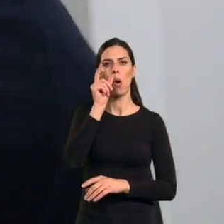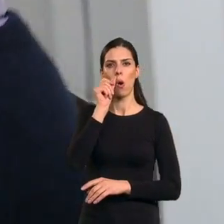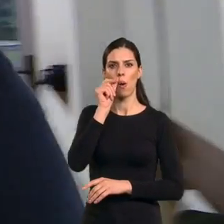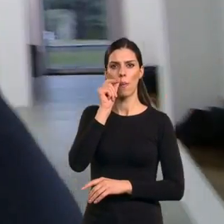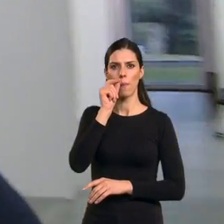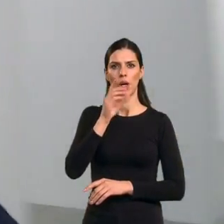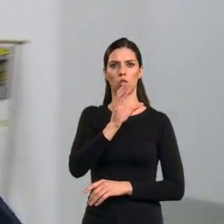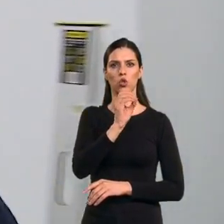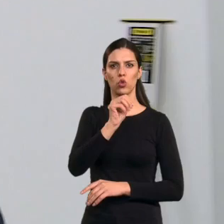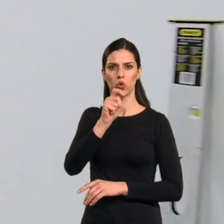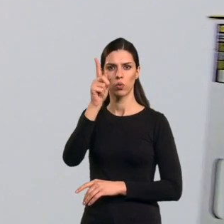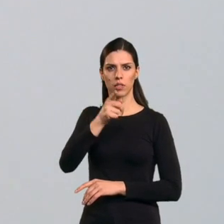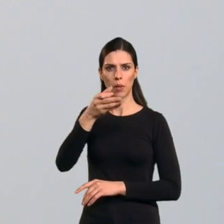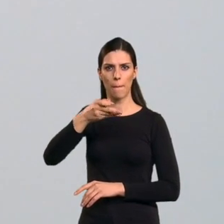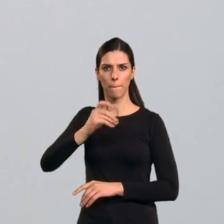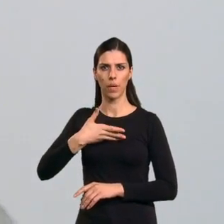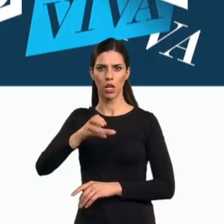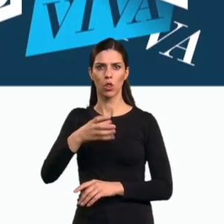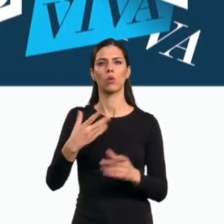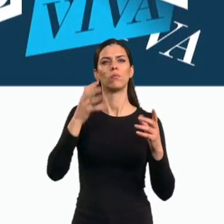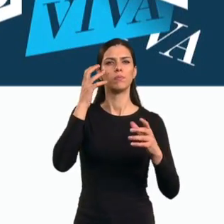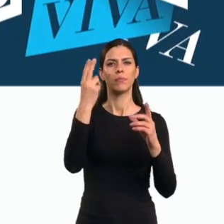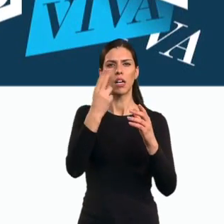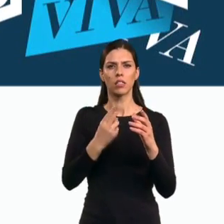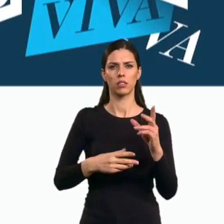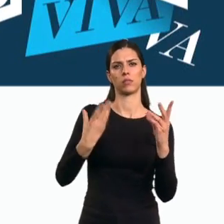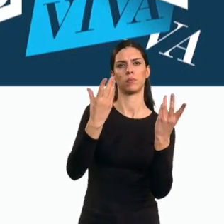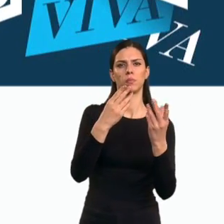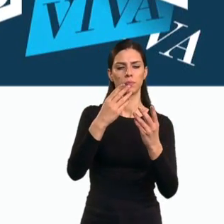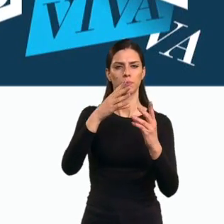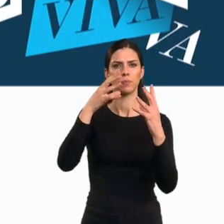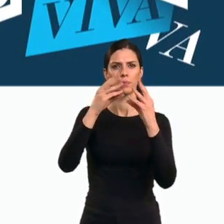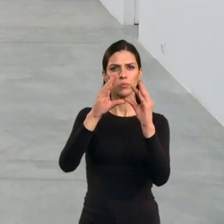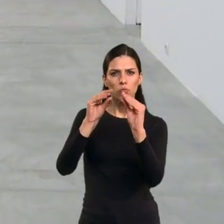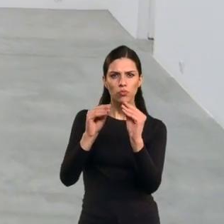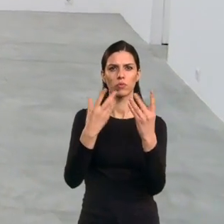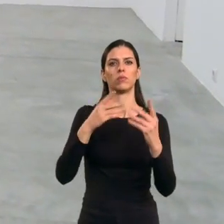representante de Portugal na próxima edição da Bienal de Arte de Veneza.